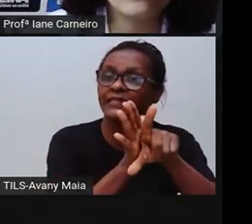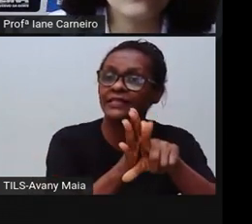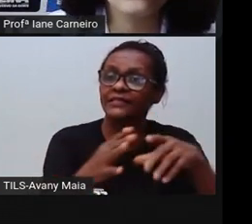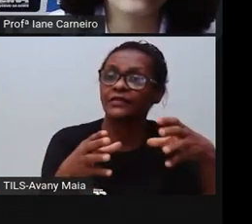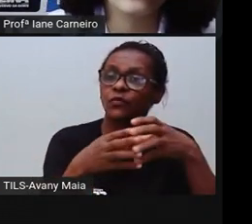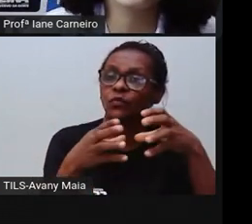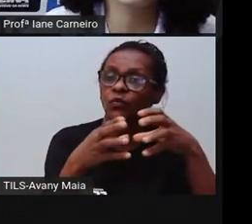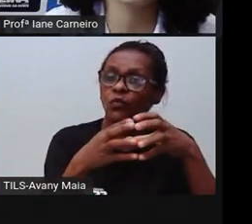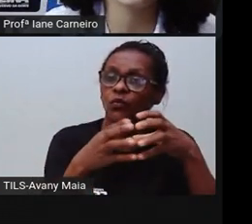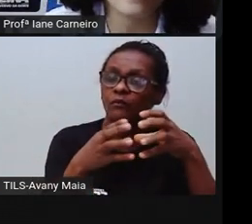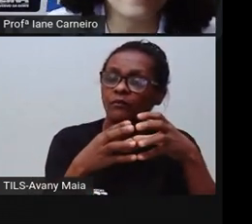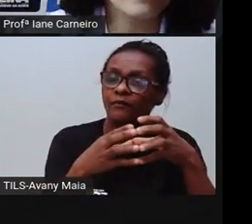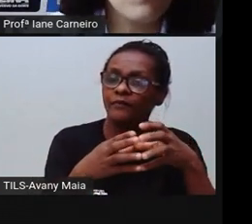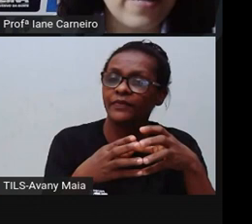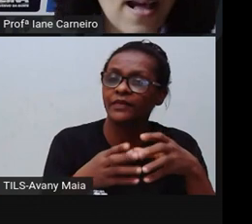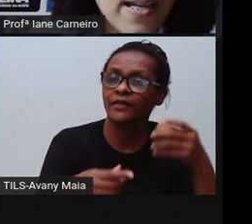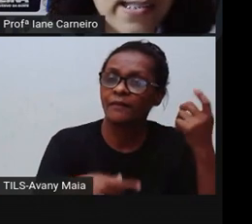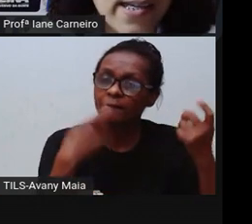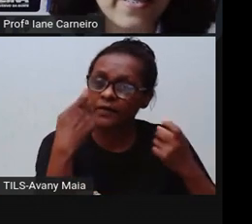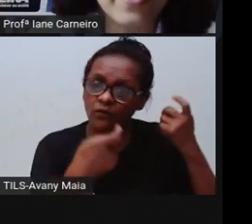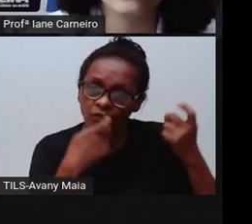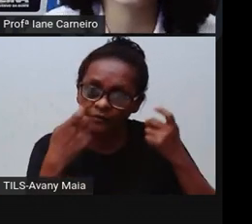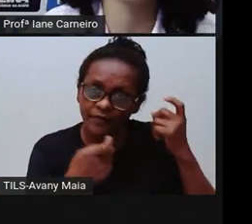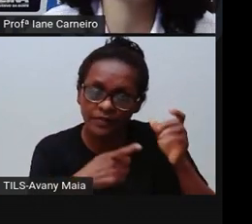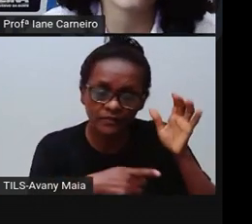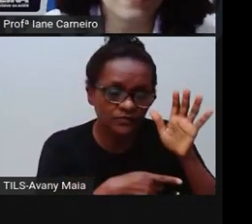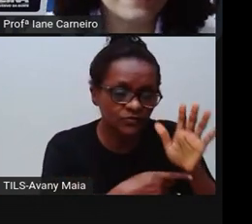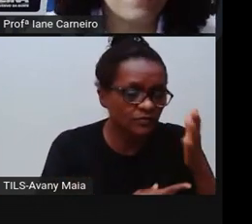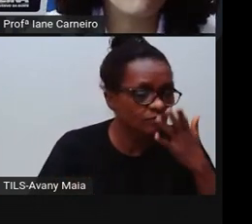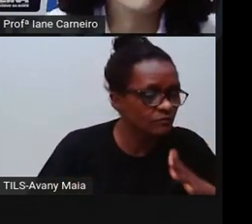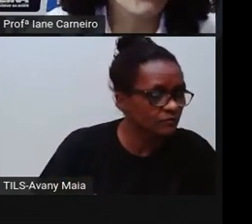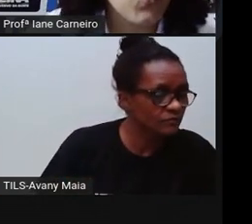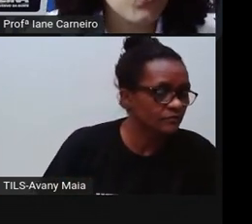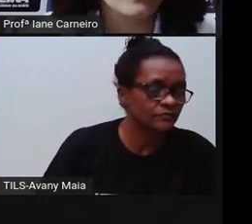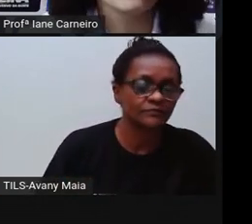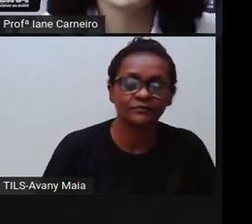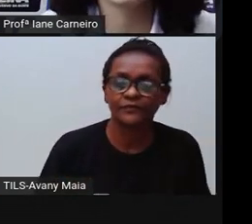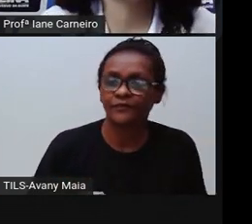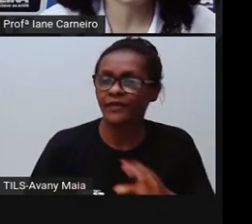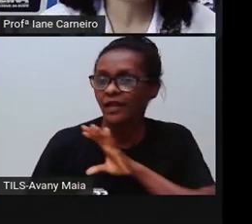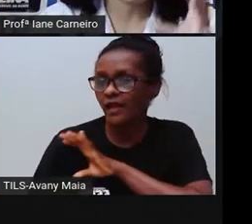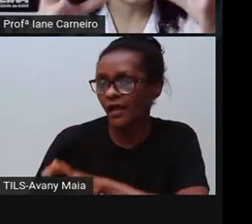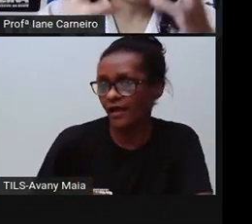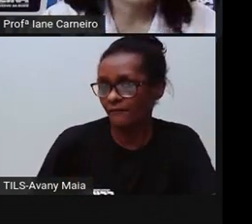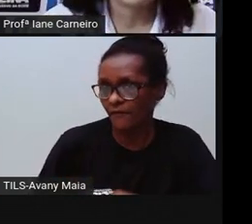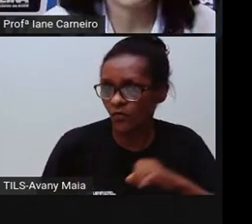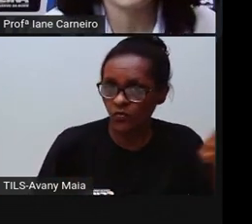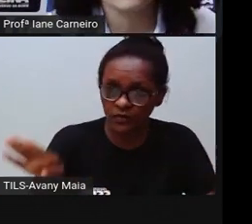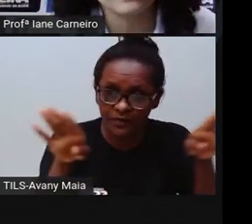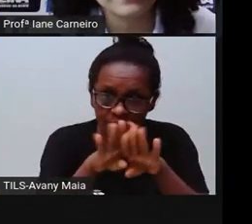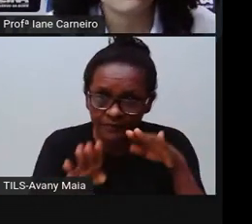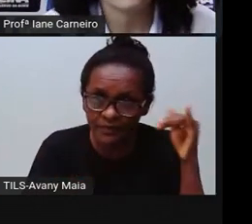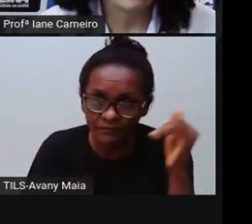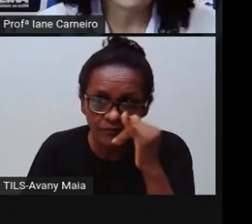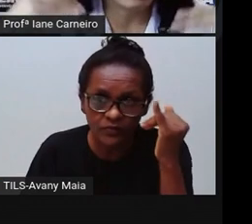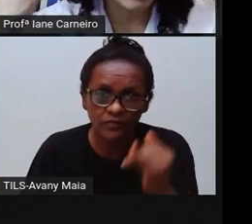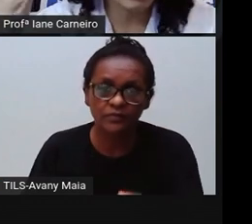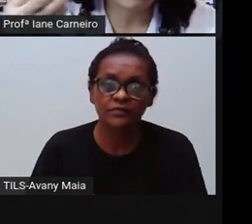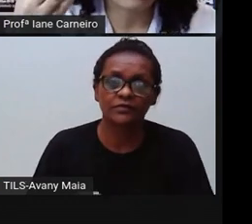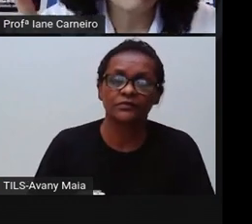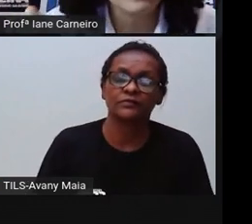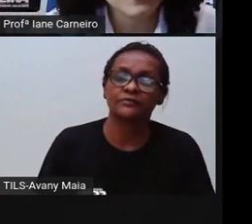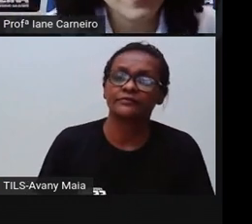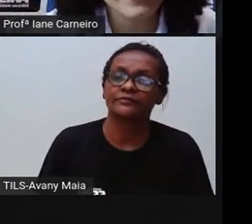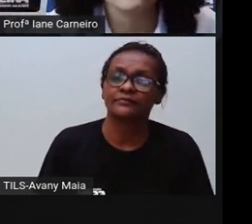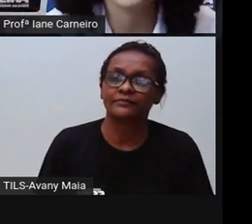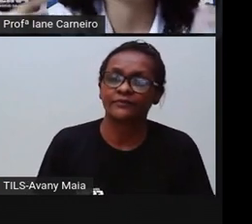ao adulto, né, ensinar, educar essa criança, cuidar, dar amor, né? É zelar por essa criança, né? Para que ela cresça,